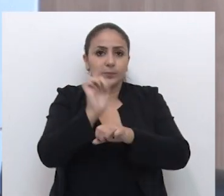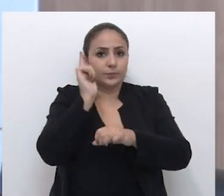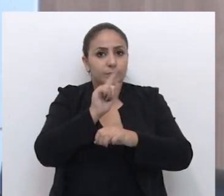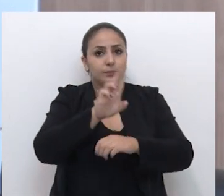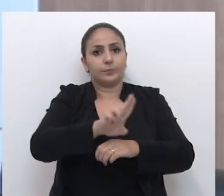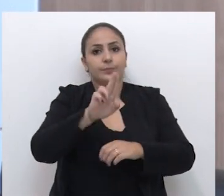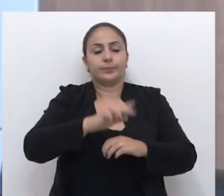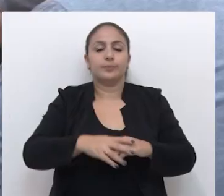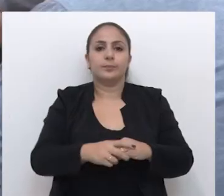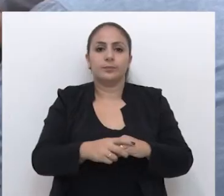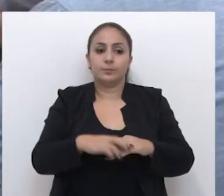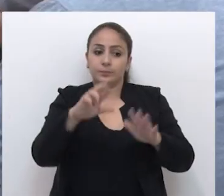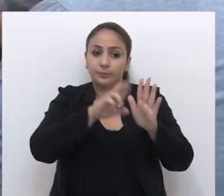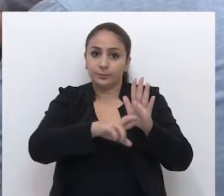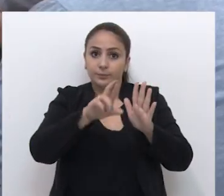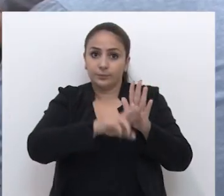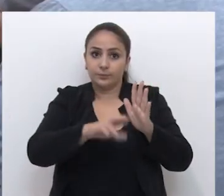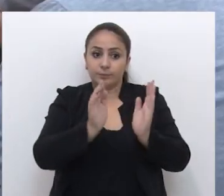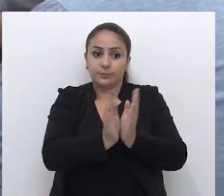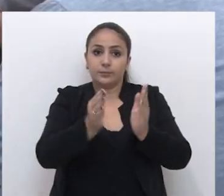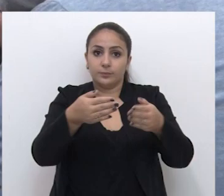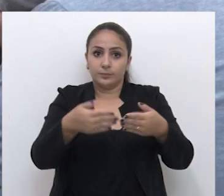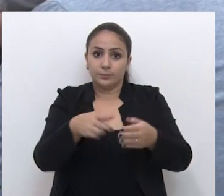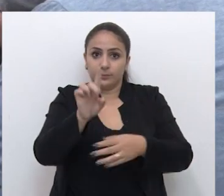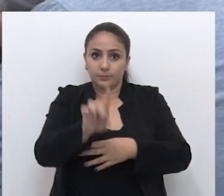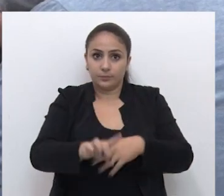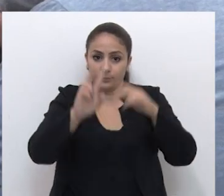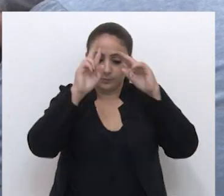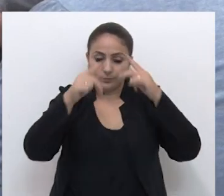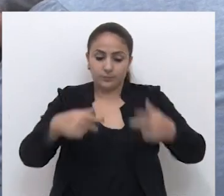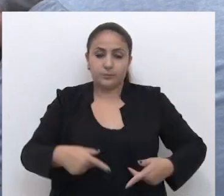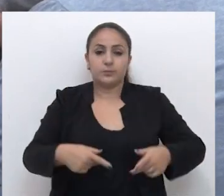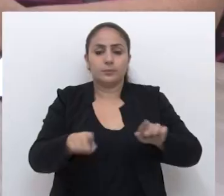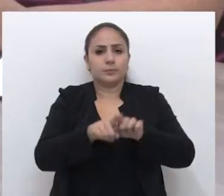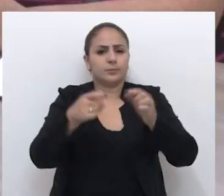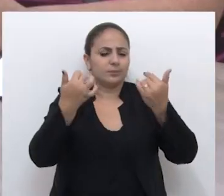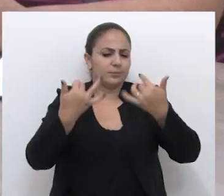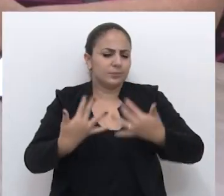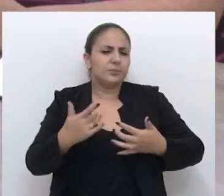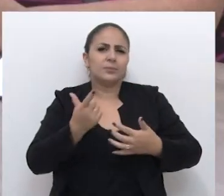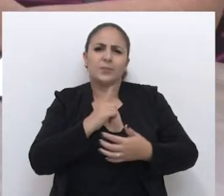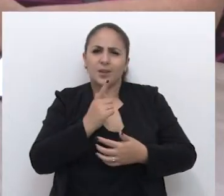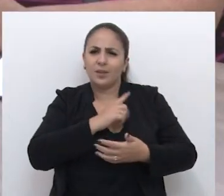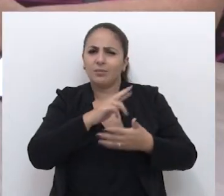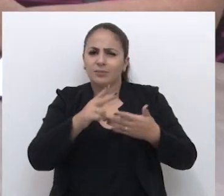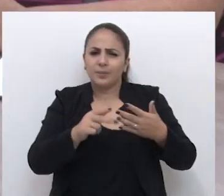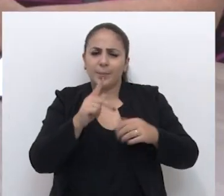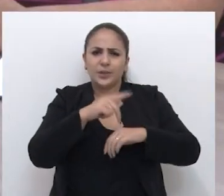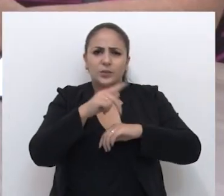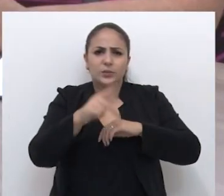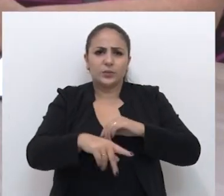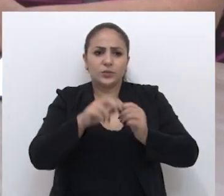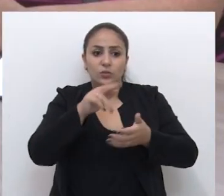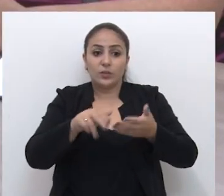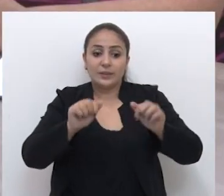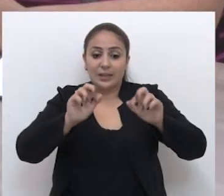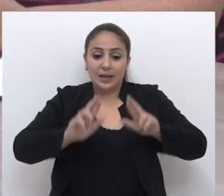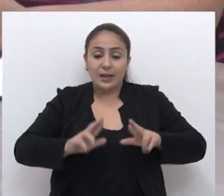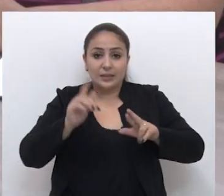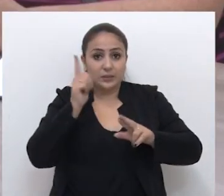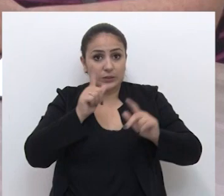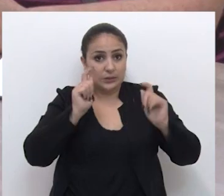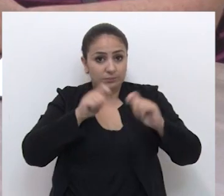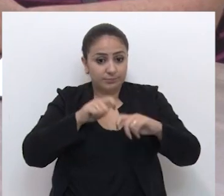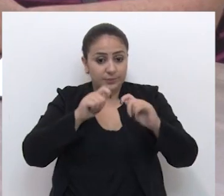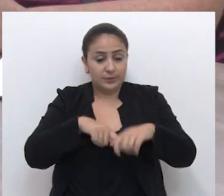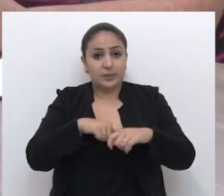vai usá-los. A representante da Comissão de Direitos Humanos explicou que existem em Passo Fundo várias áreas que